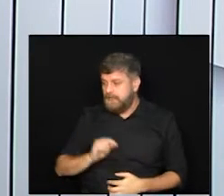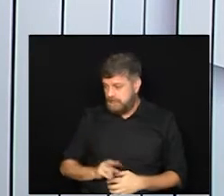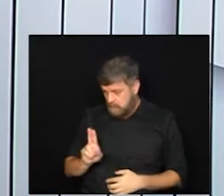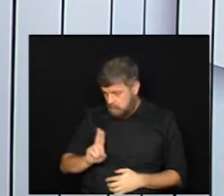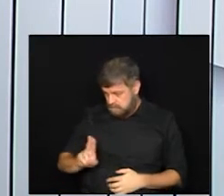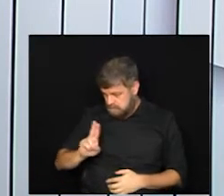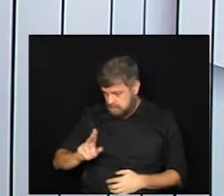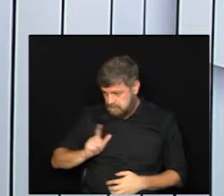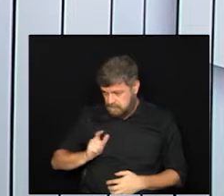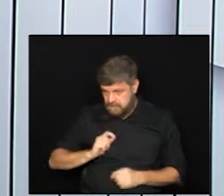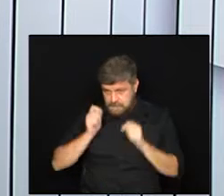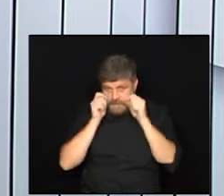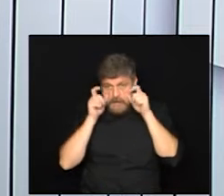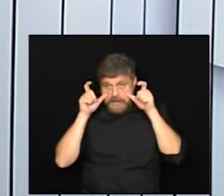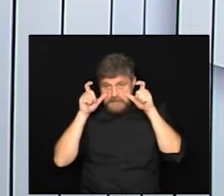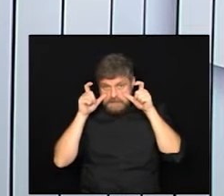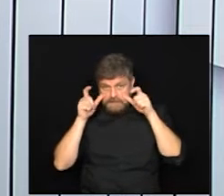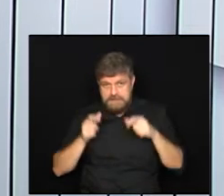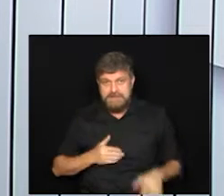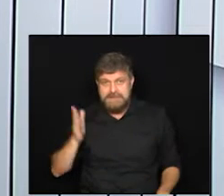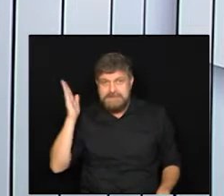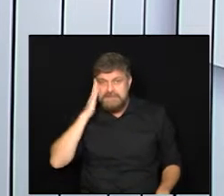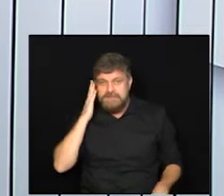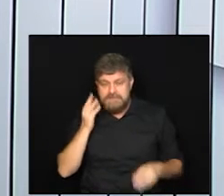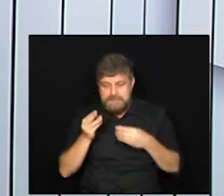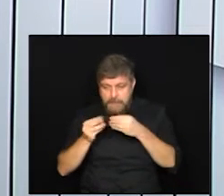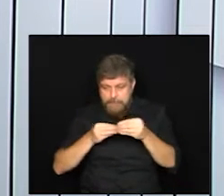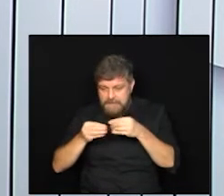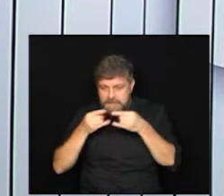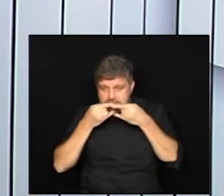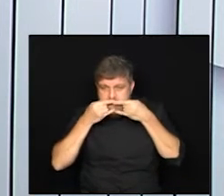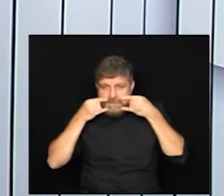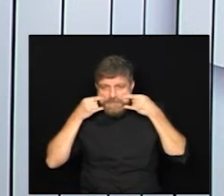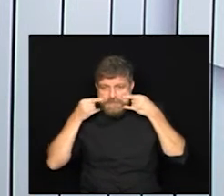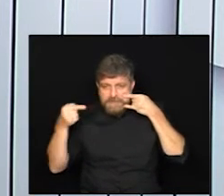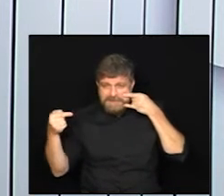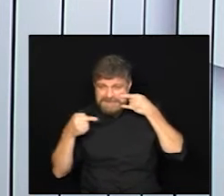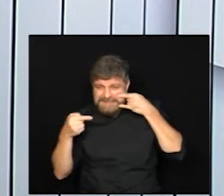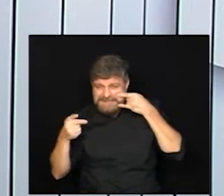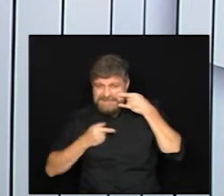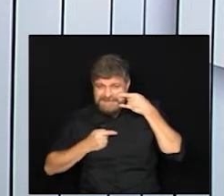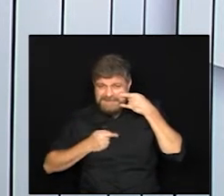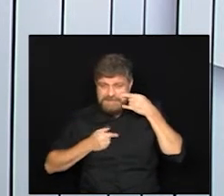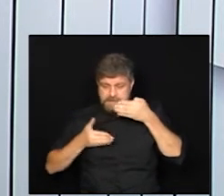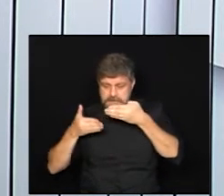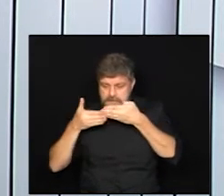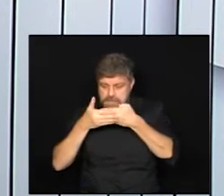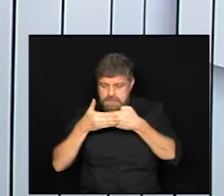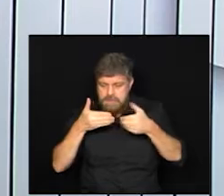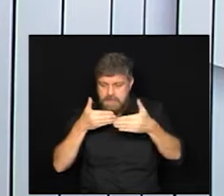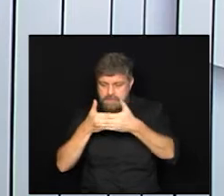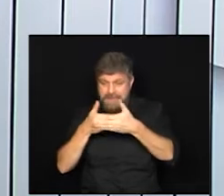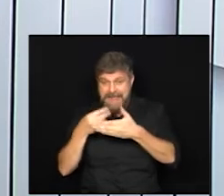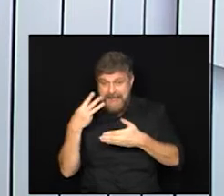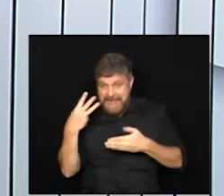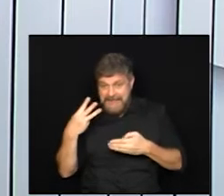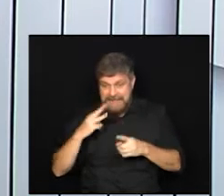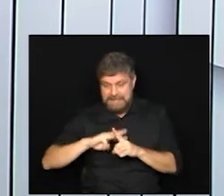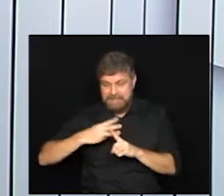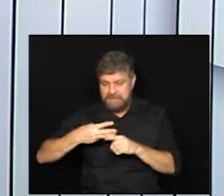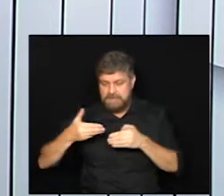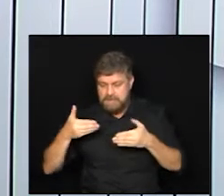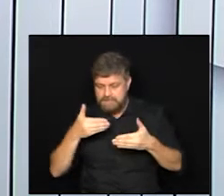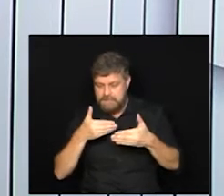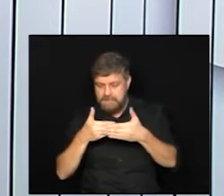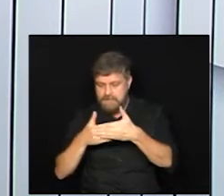tem que prestar atenção nas camadas os especialistas estão dizendo agora uma terceira camada então quanto mais grossa